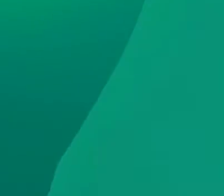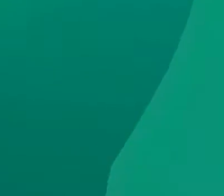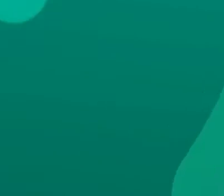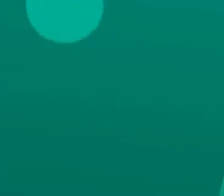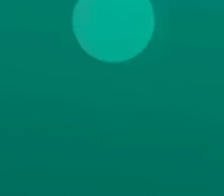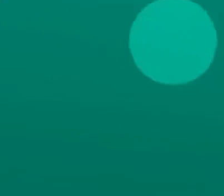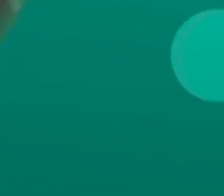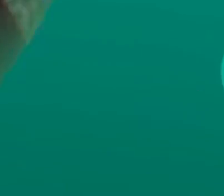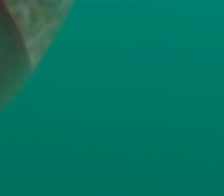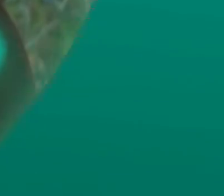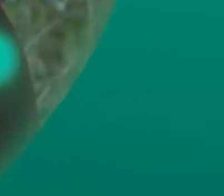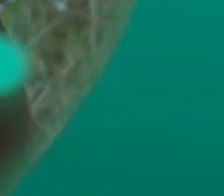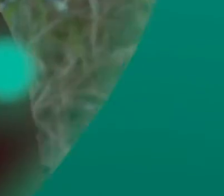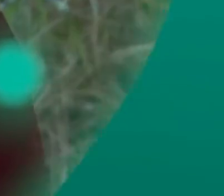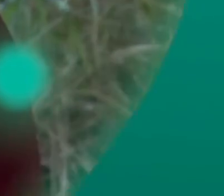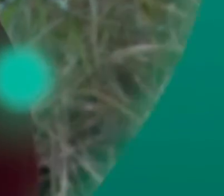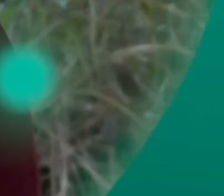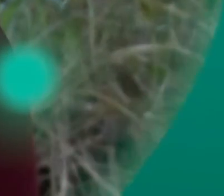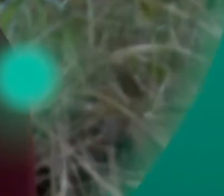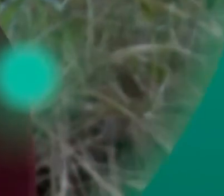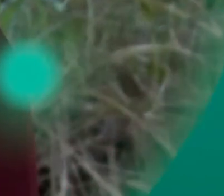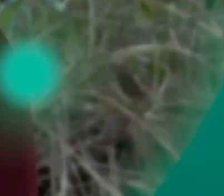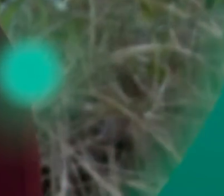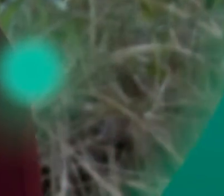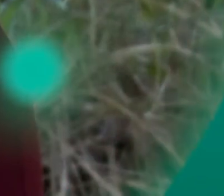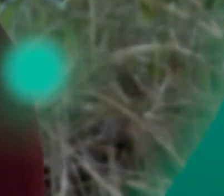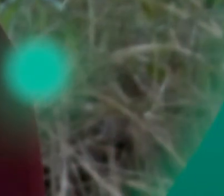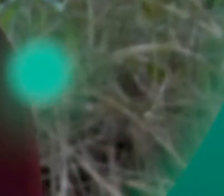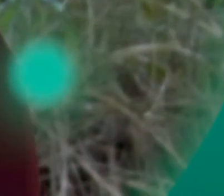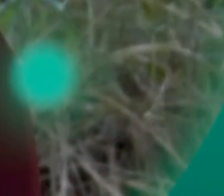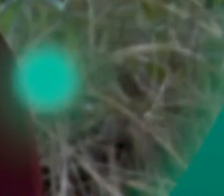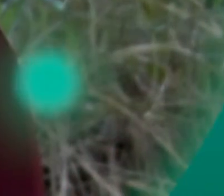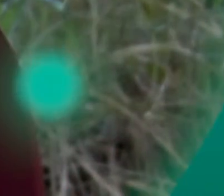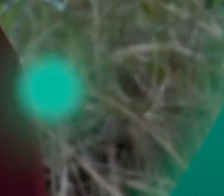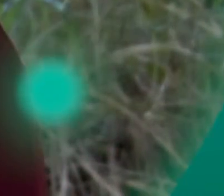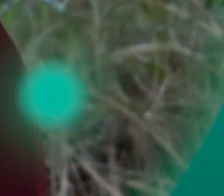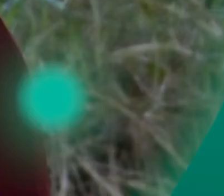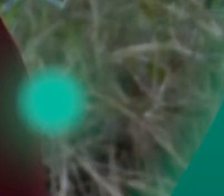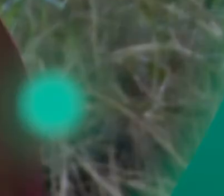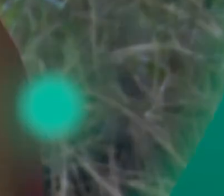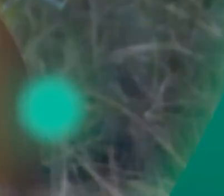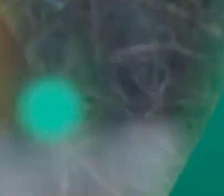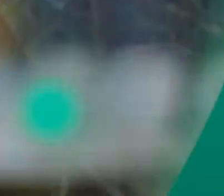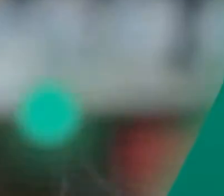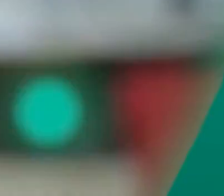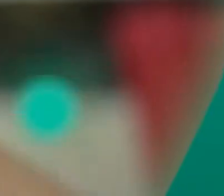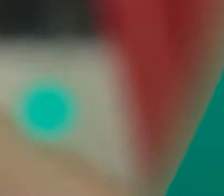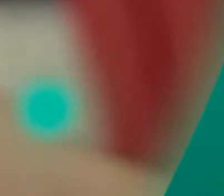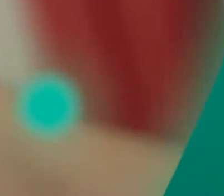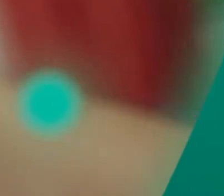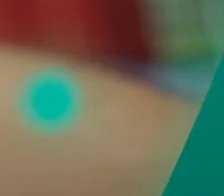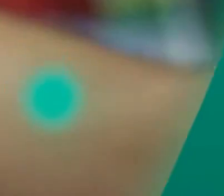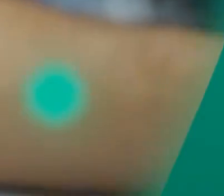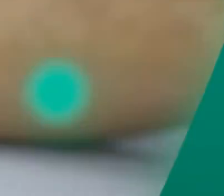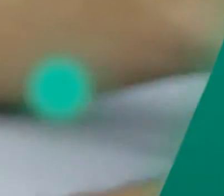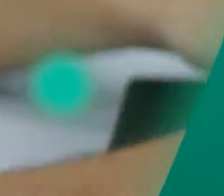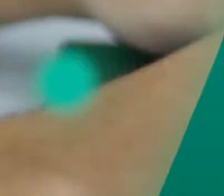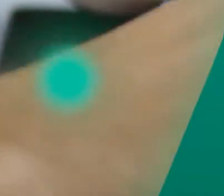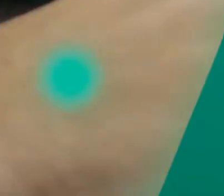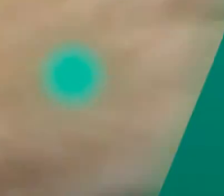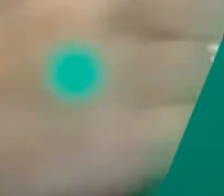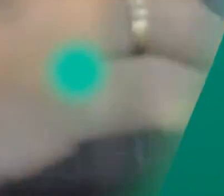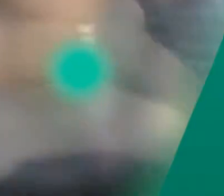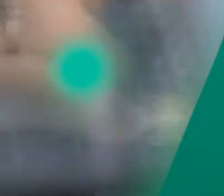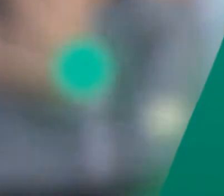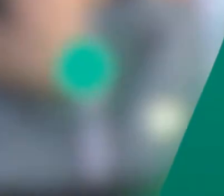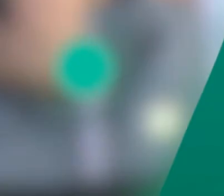Olá, tudo bem com você? Passando para te convidar para o nosso próximo Univerciência. No contexto da pandemia, cientistas